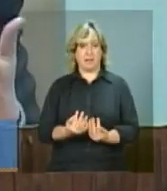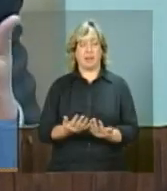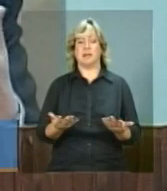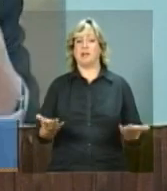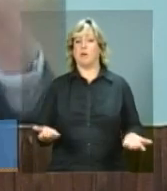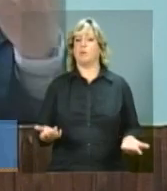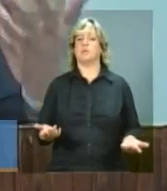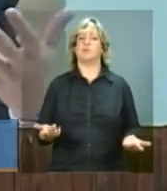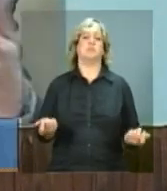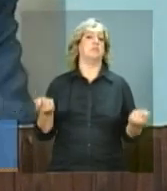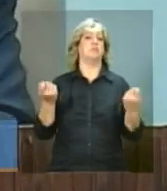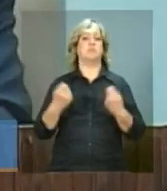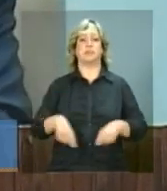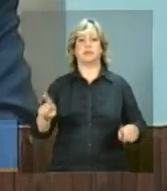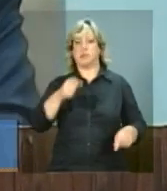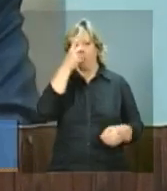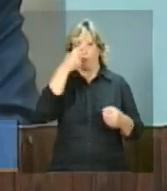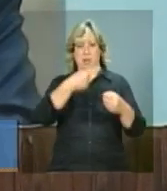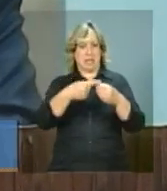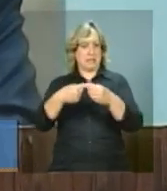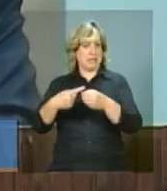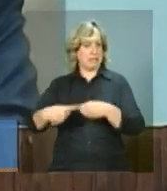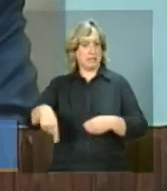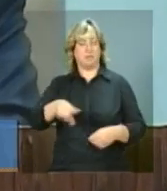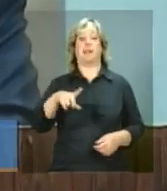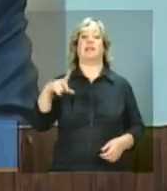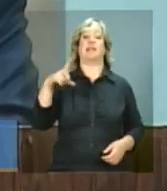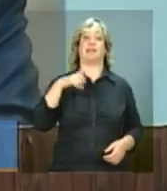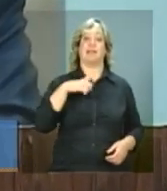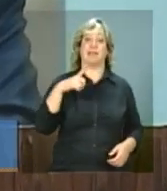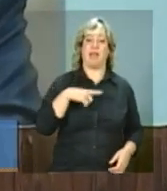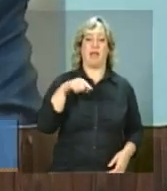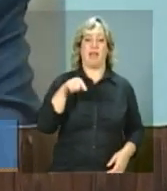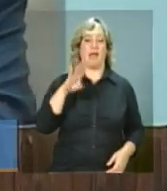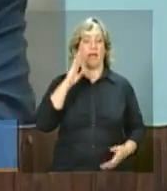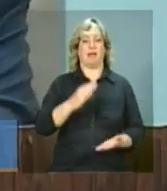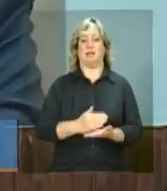necessidade do município ter essa iniciativa.